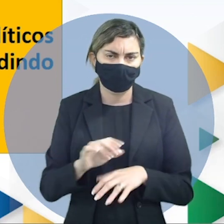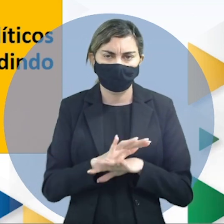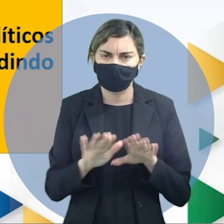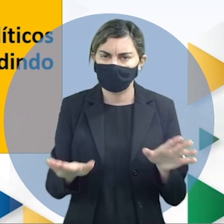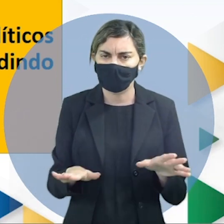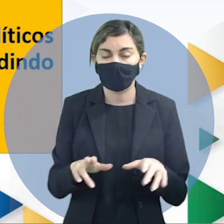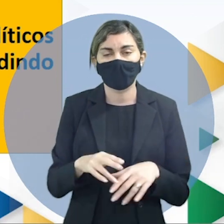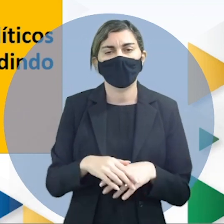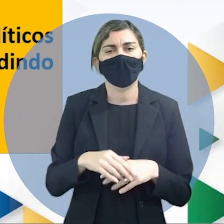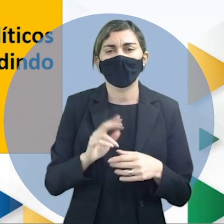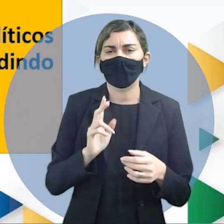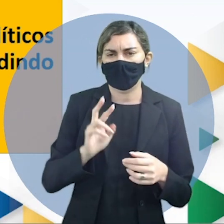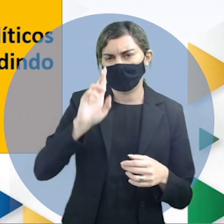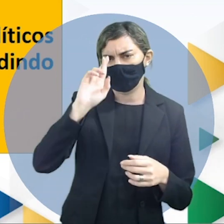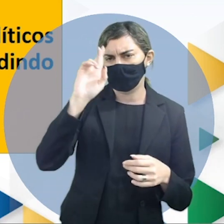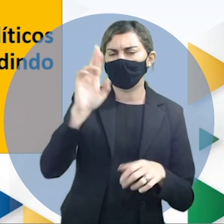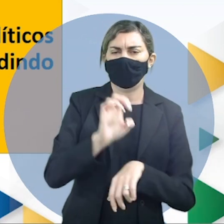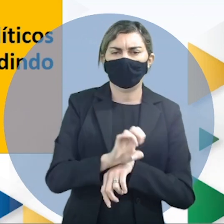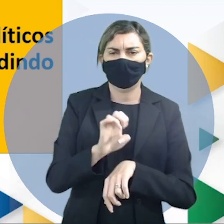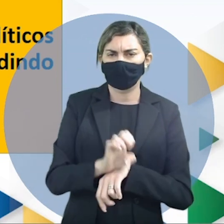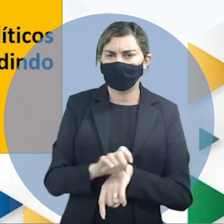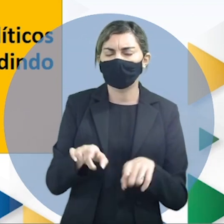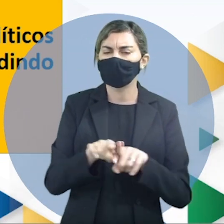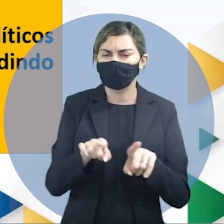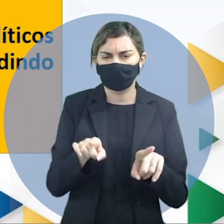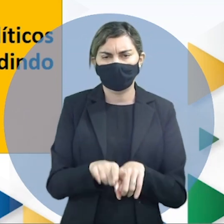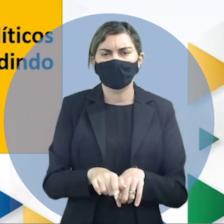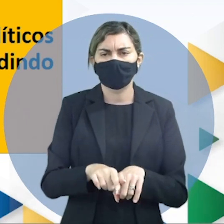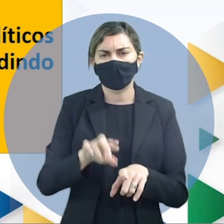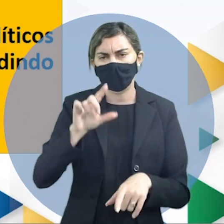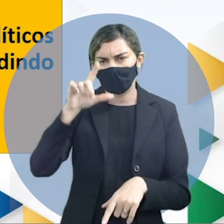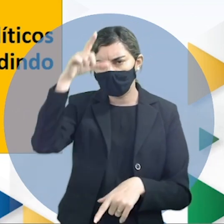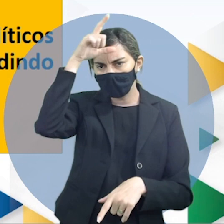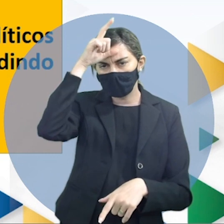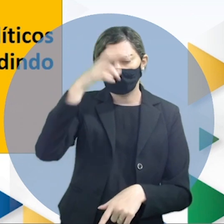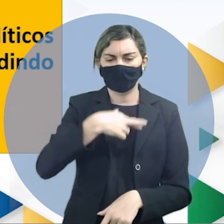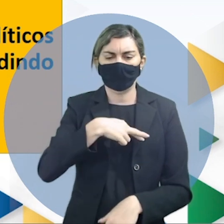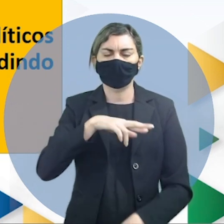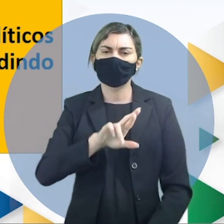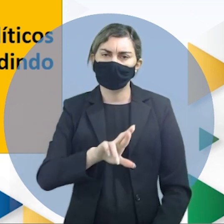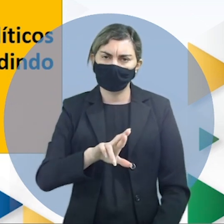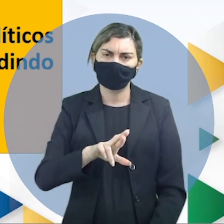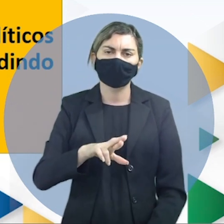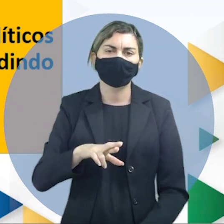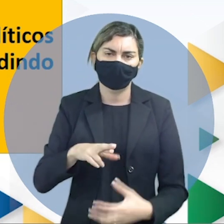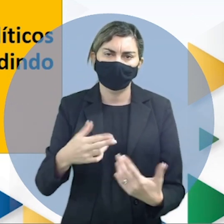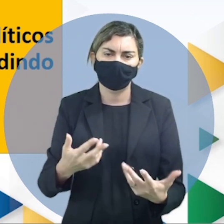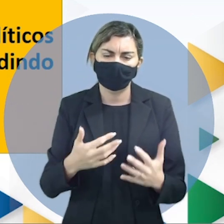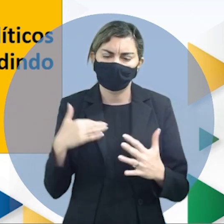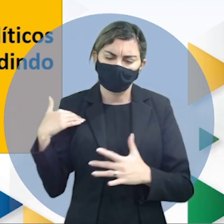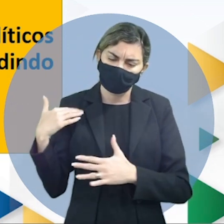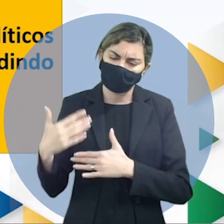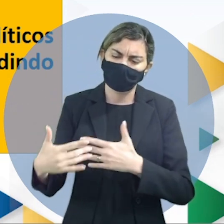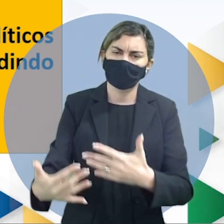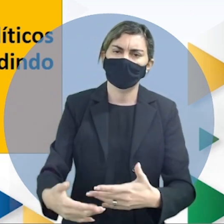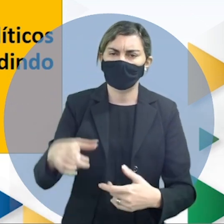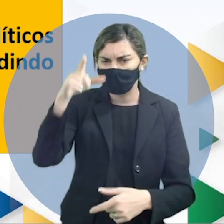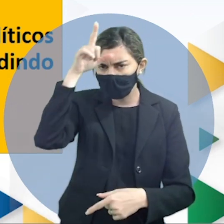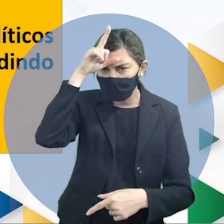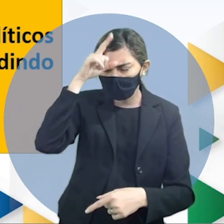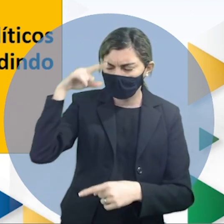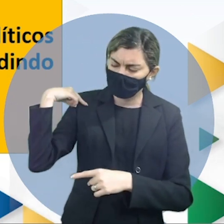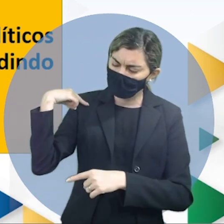é o chefe de estado e líder espiritual do Tibete é o título de uma linhagem de